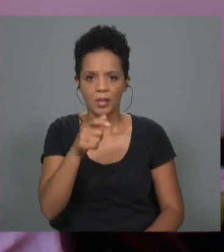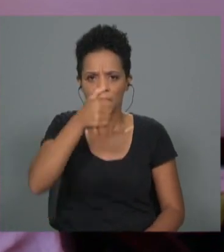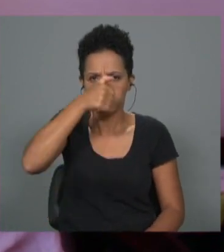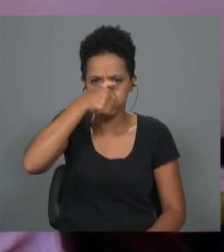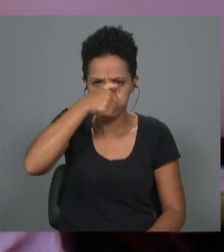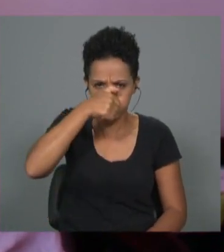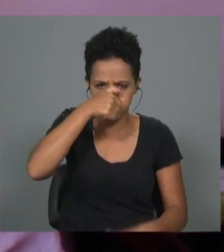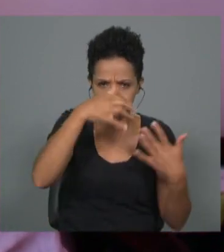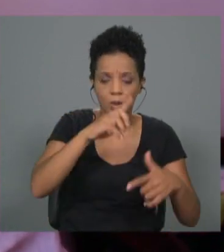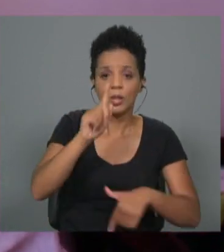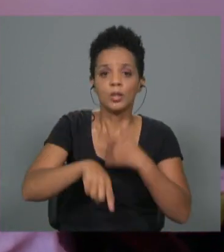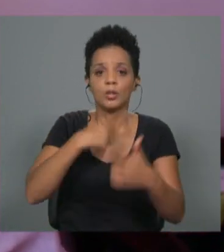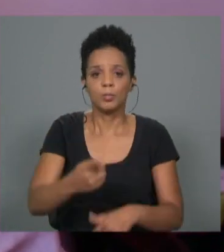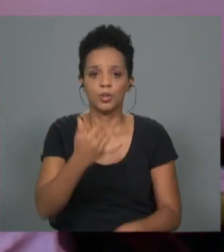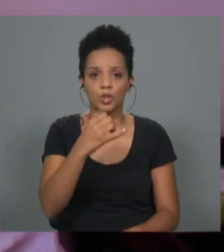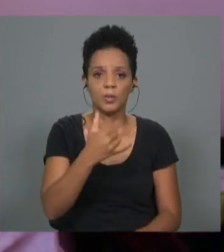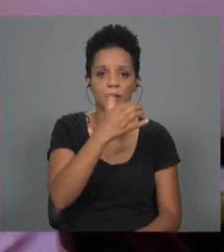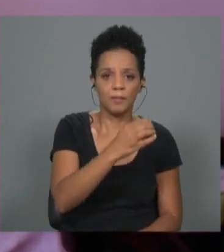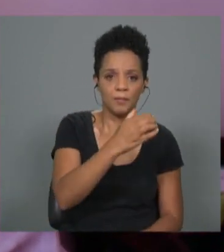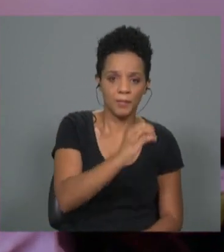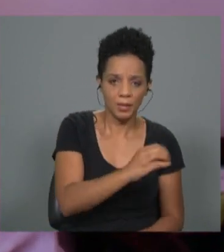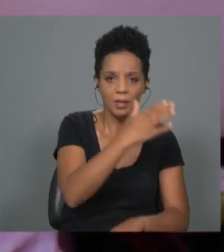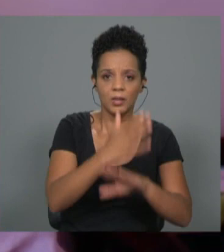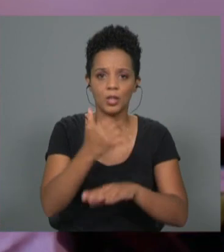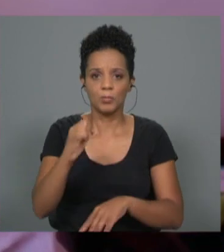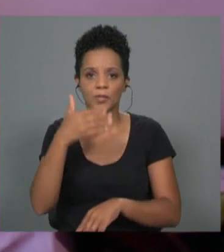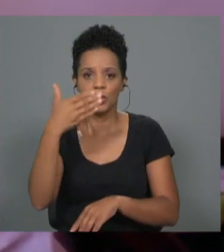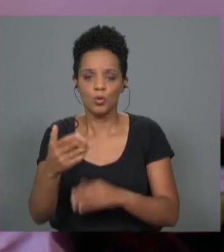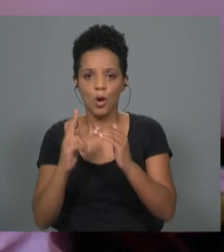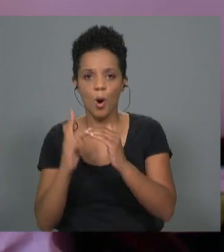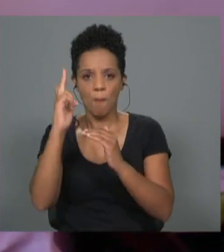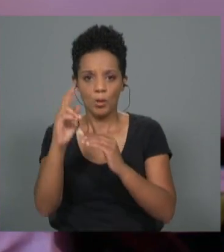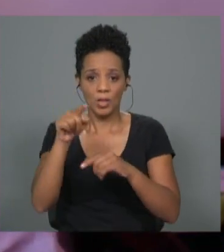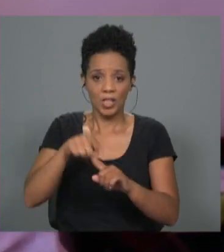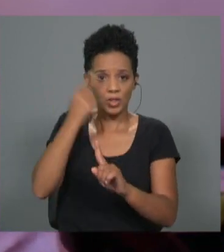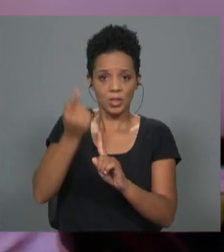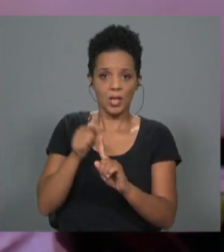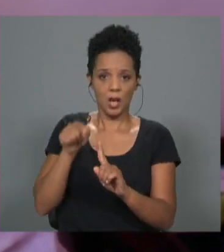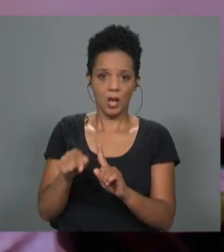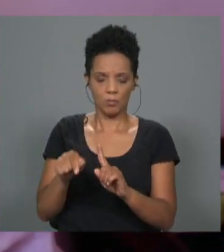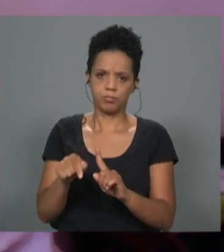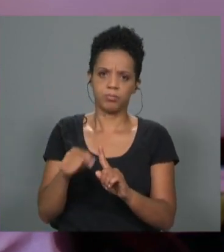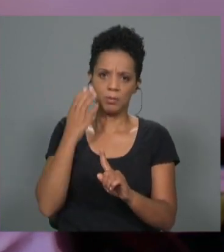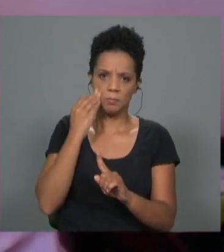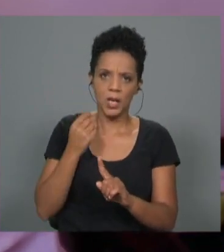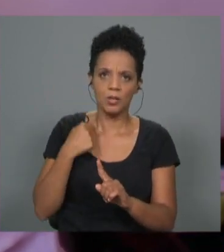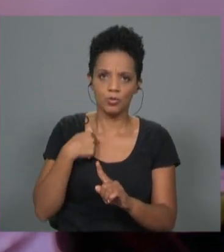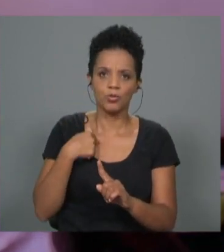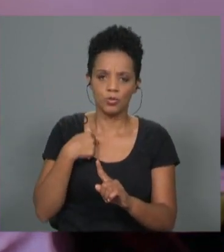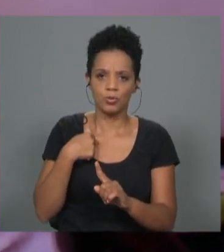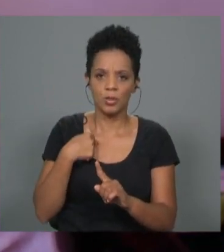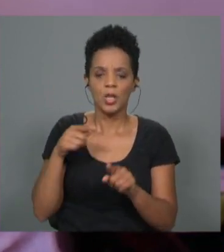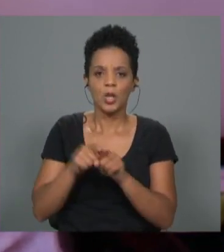2020 para 2021 já se notou um aumento e este ano acho que já estamos com a escassez de